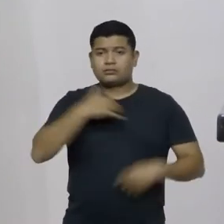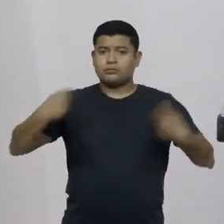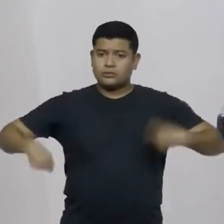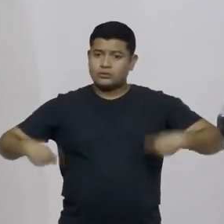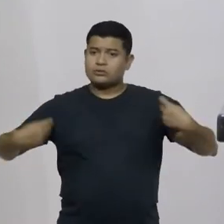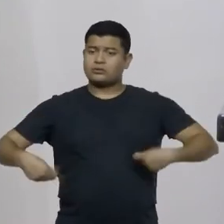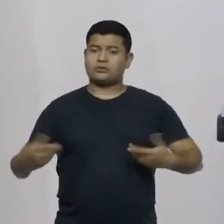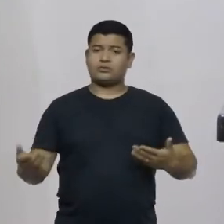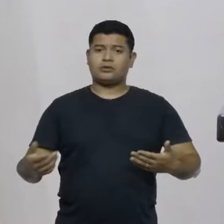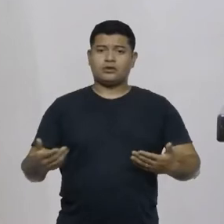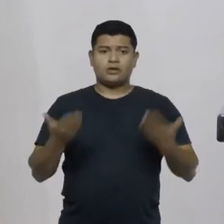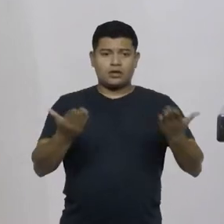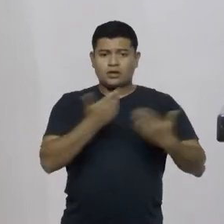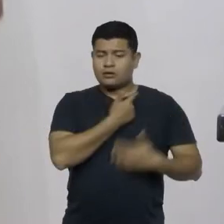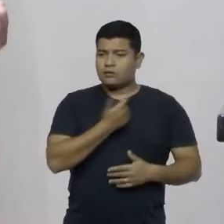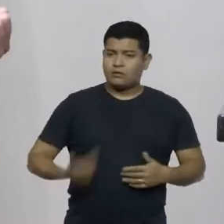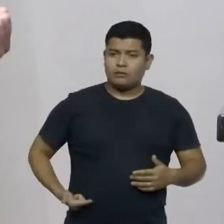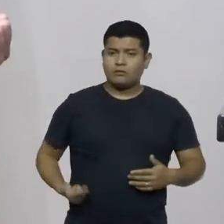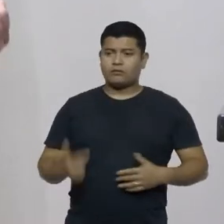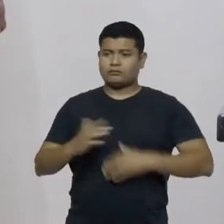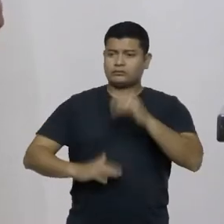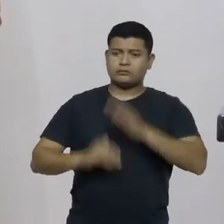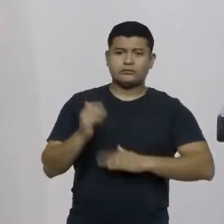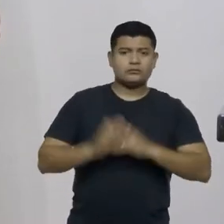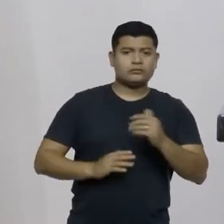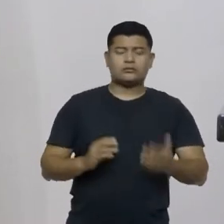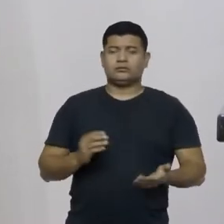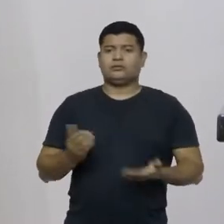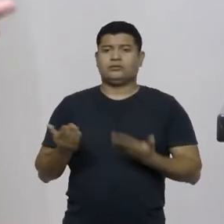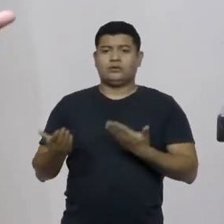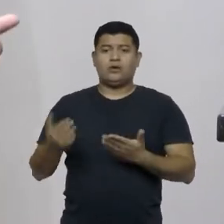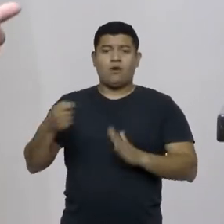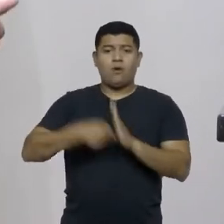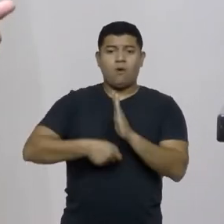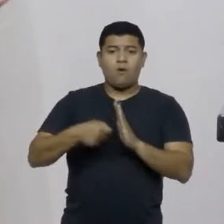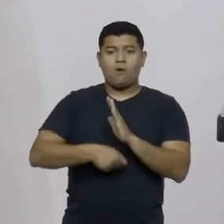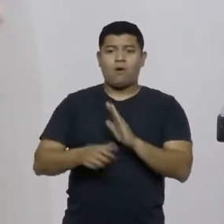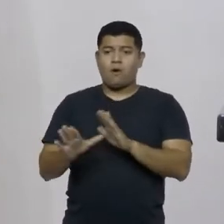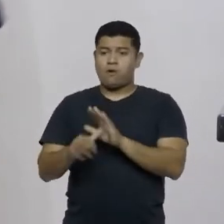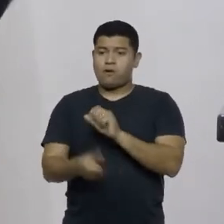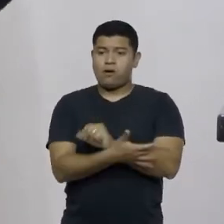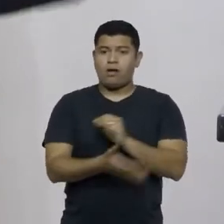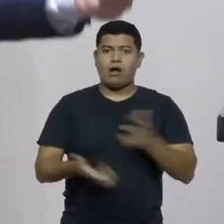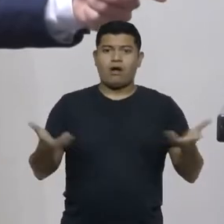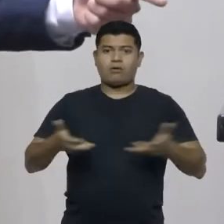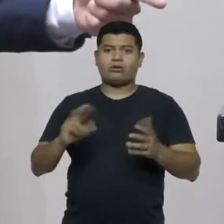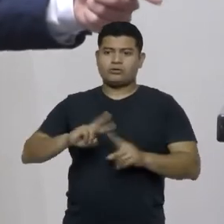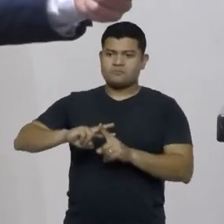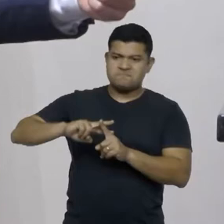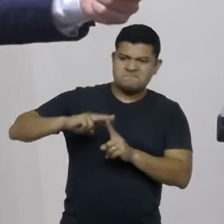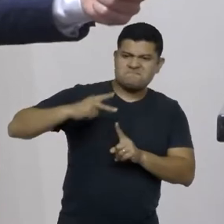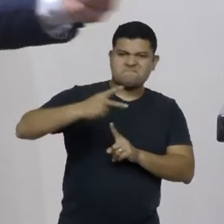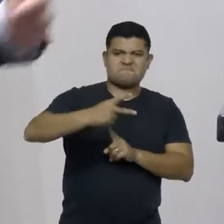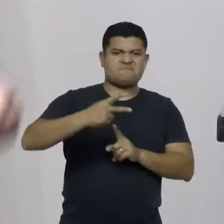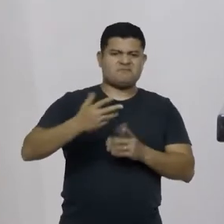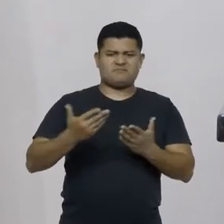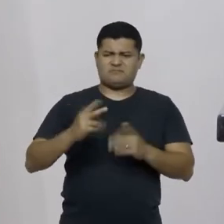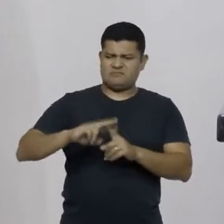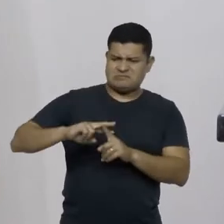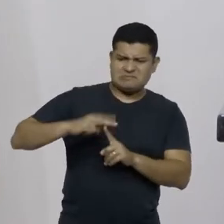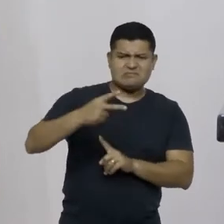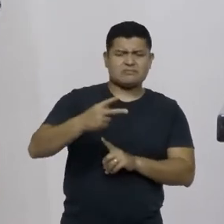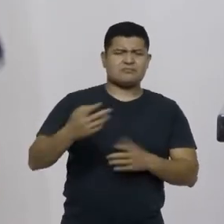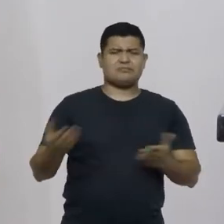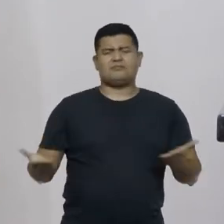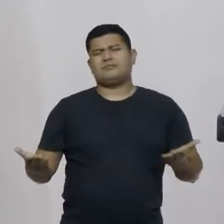e esse governo que foi ineficiente para trazer o combate à corrupção com o que tinha agora quer dobrar a meta é impressionante eu fico